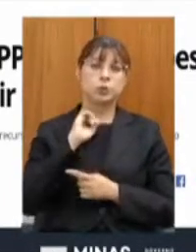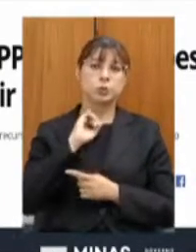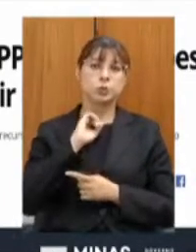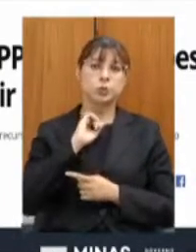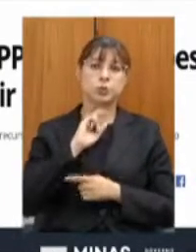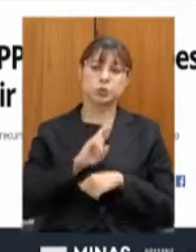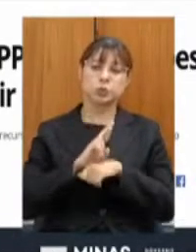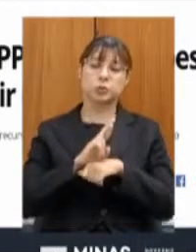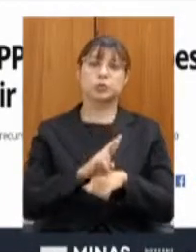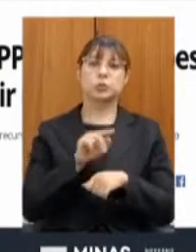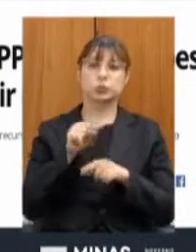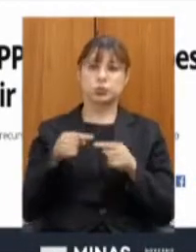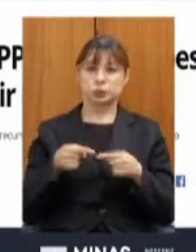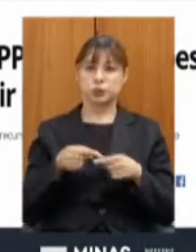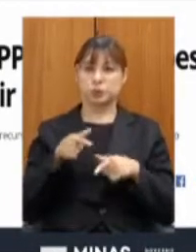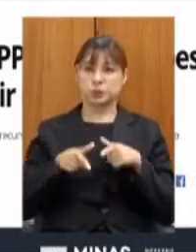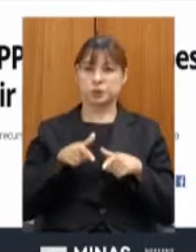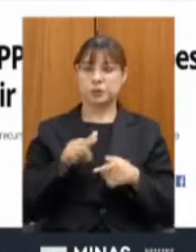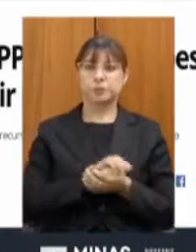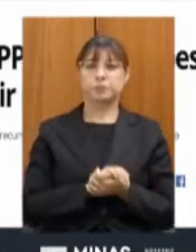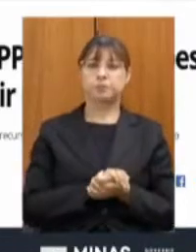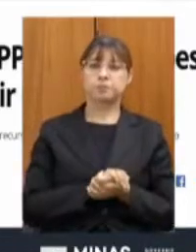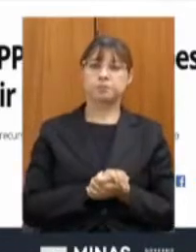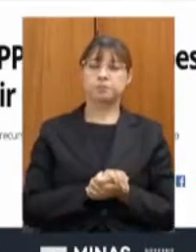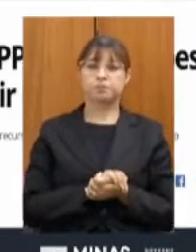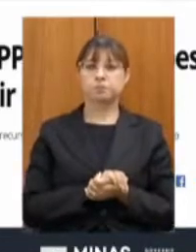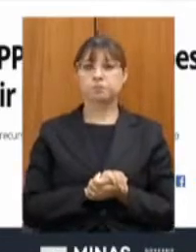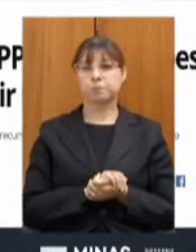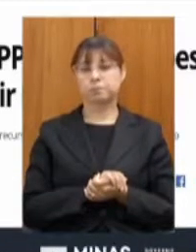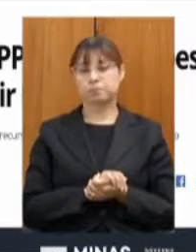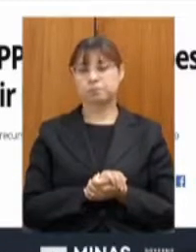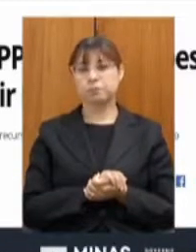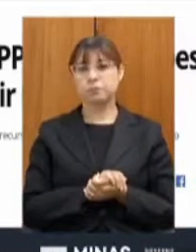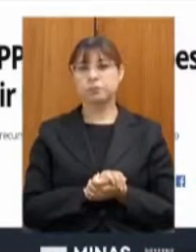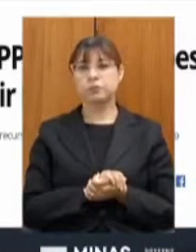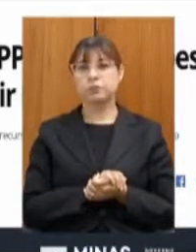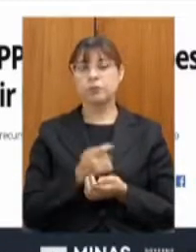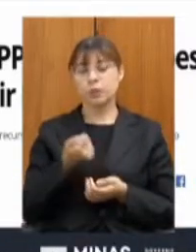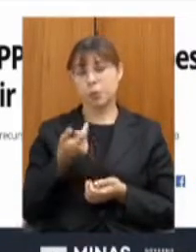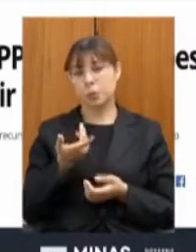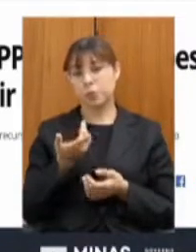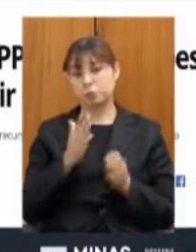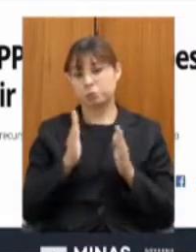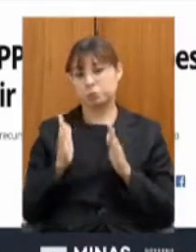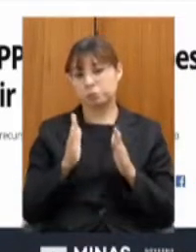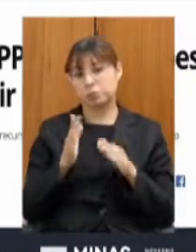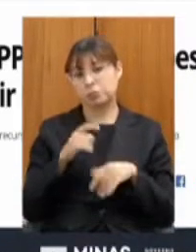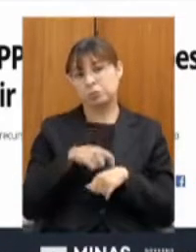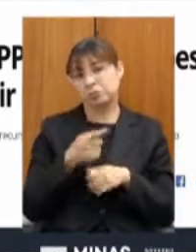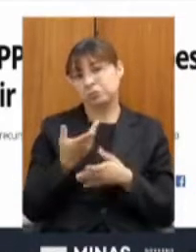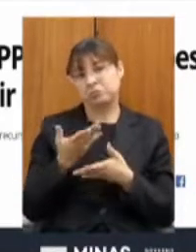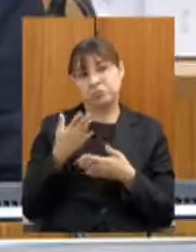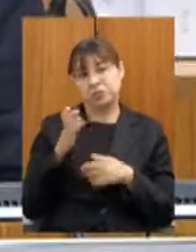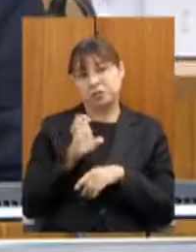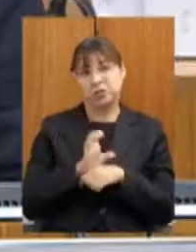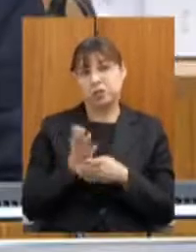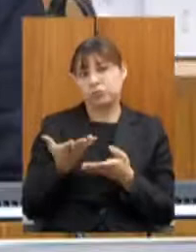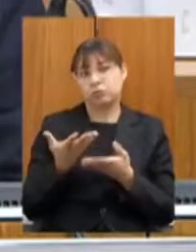de arranjo. Durante algum tempo, o Estado optou por não seguir nesse caminho,